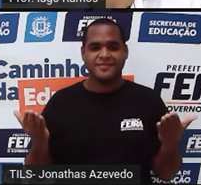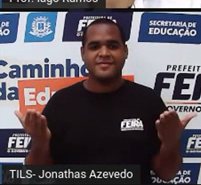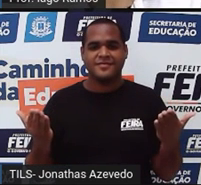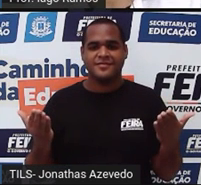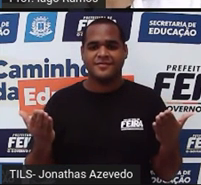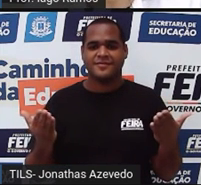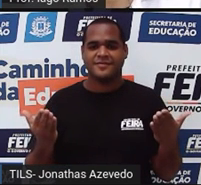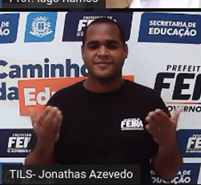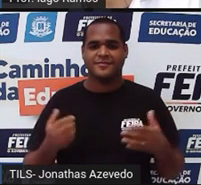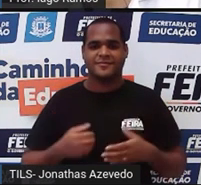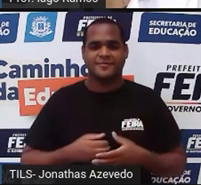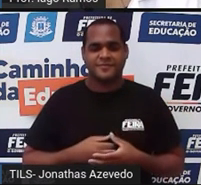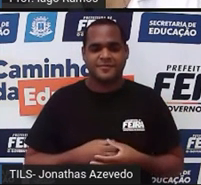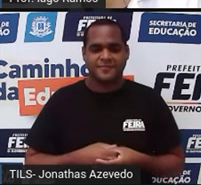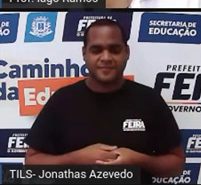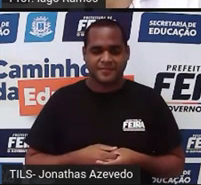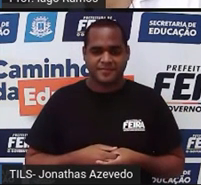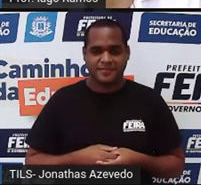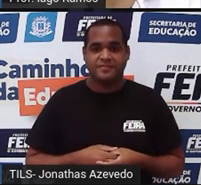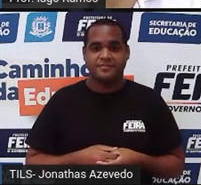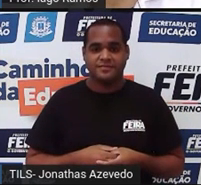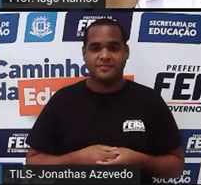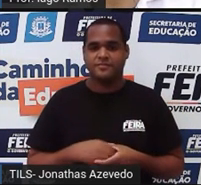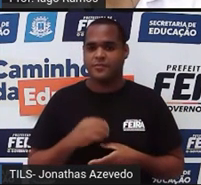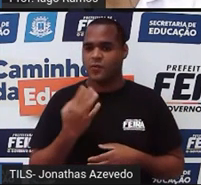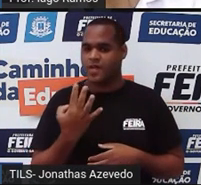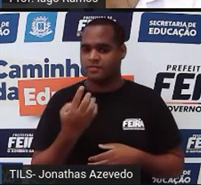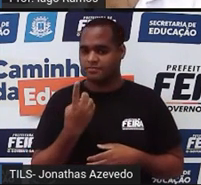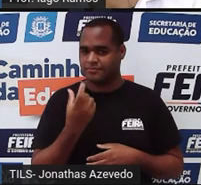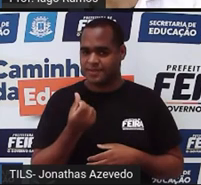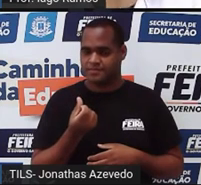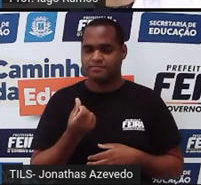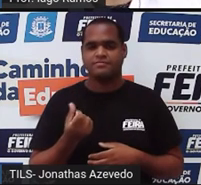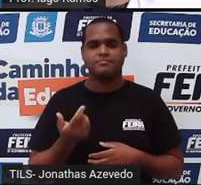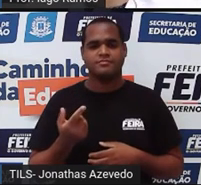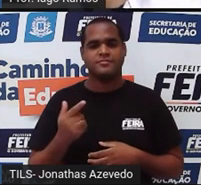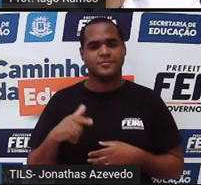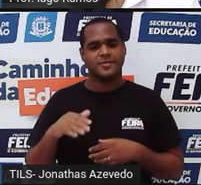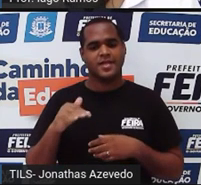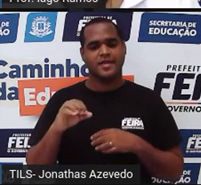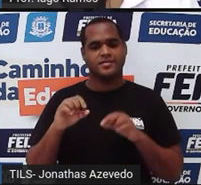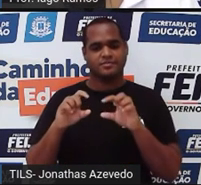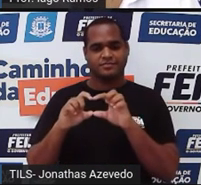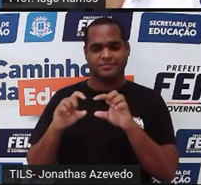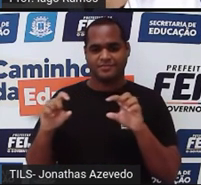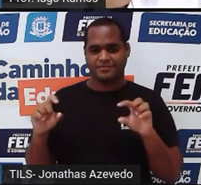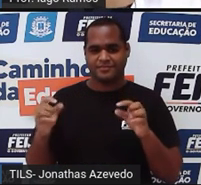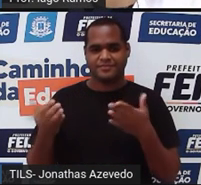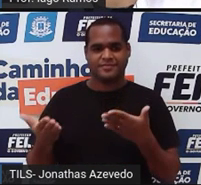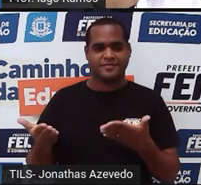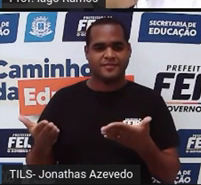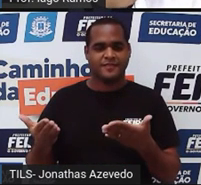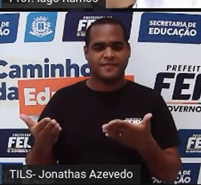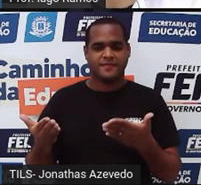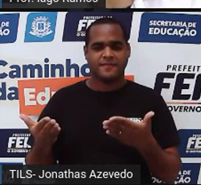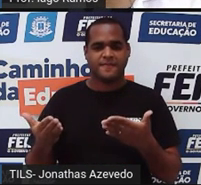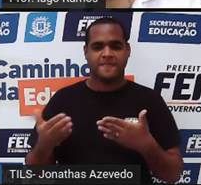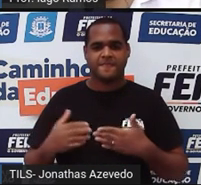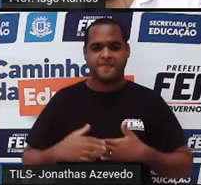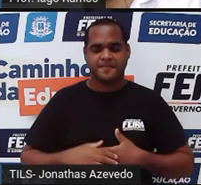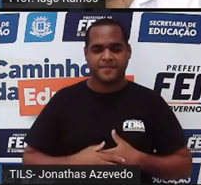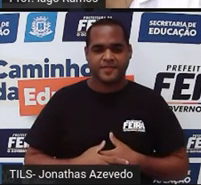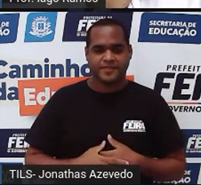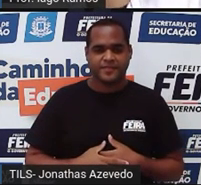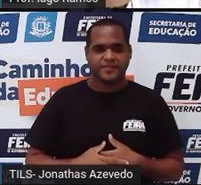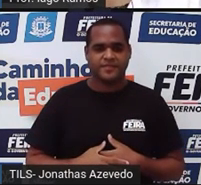novo, e vezes 26, de novo, são 4, 26, depois, vezes 10, vezes